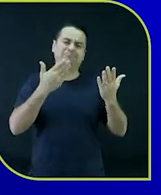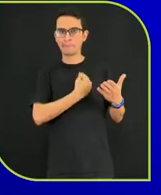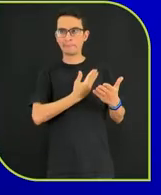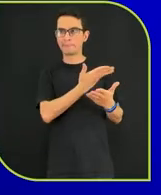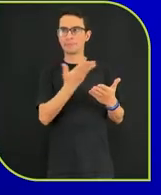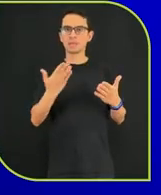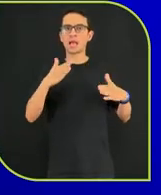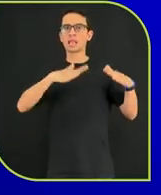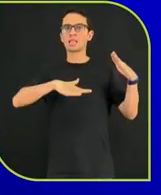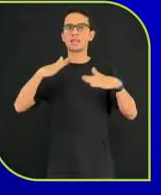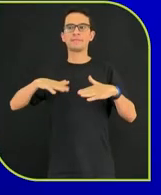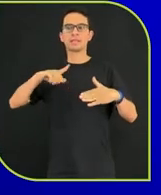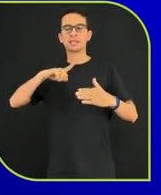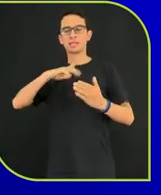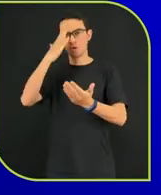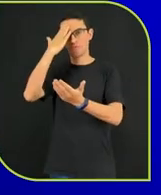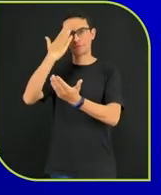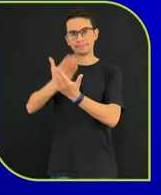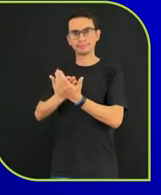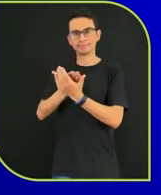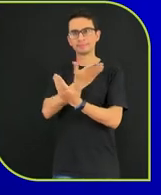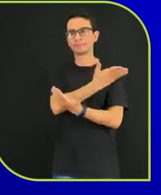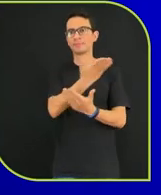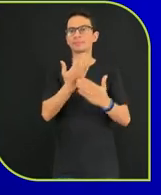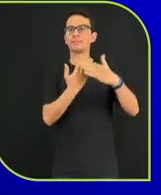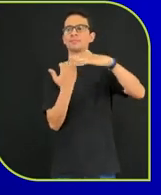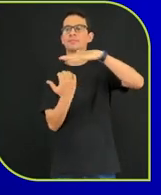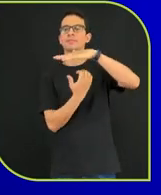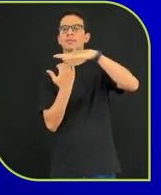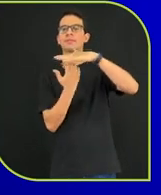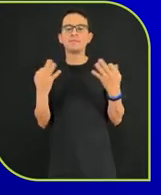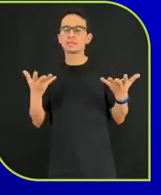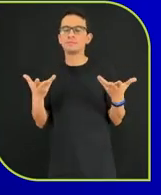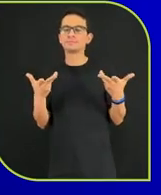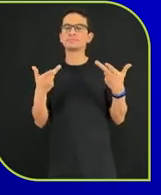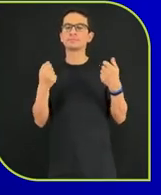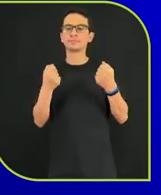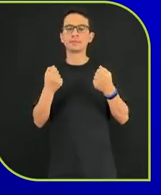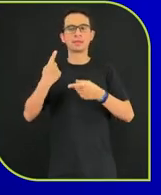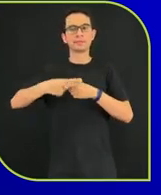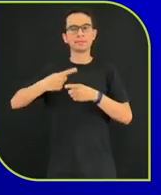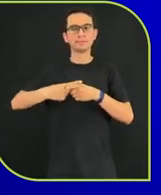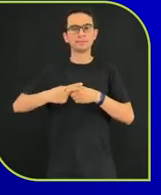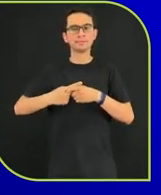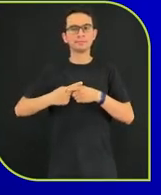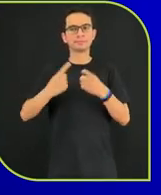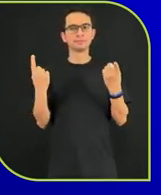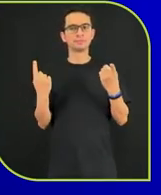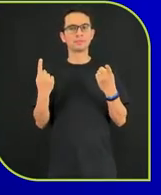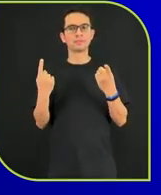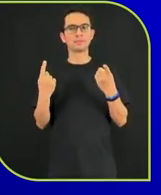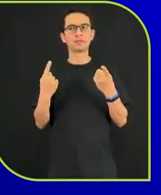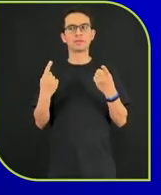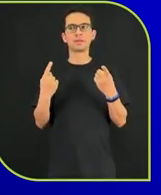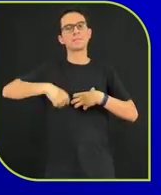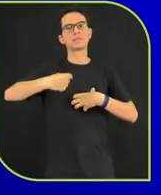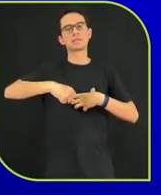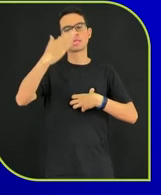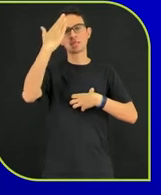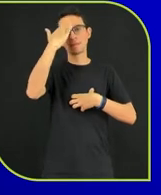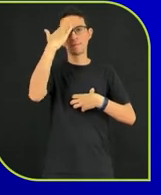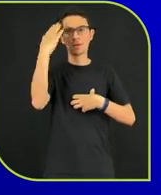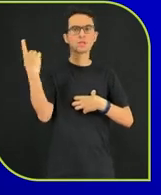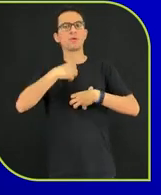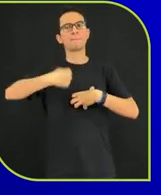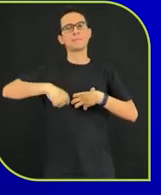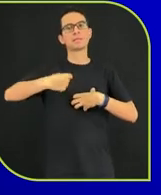Os níveis de confiança das empresas são grandes, mas também isso vem com responsabilidades. E